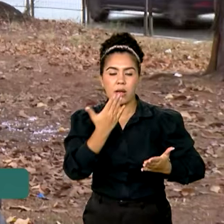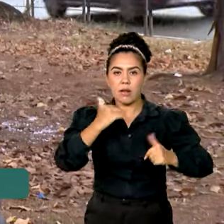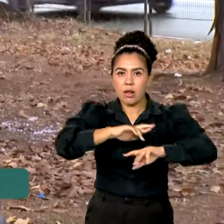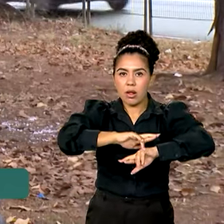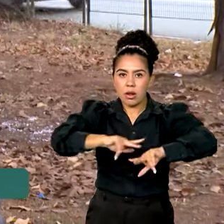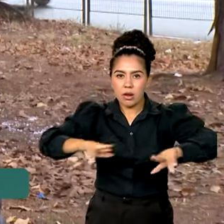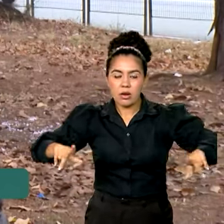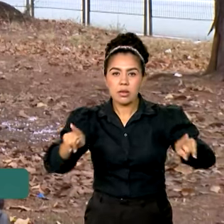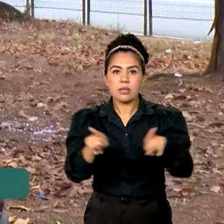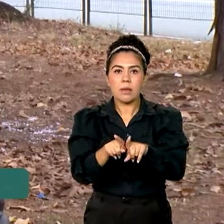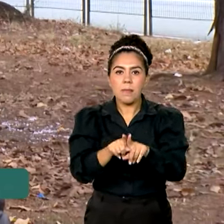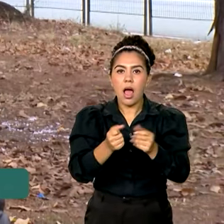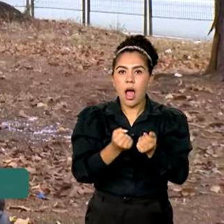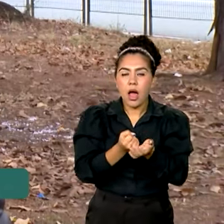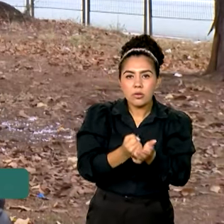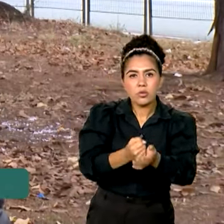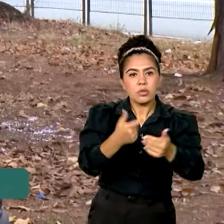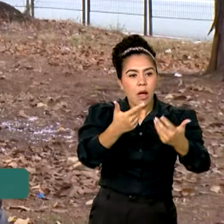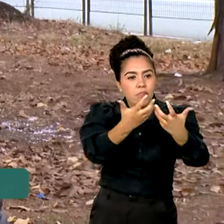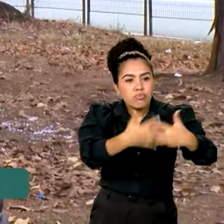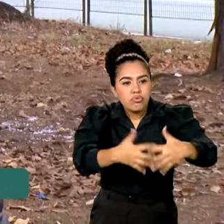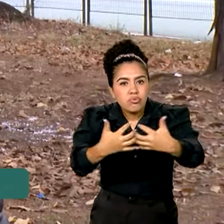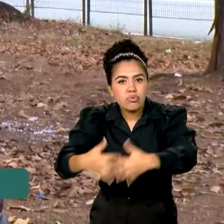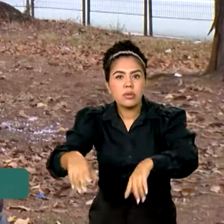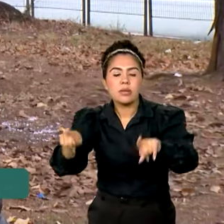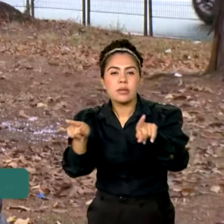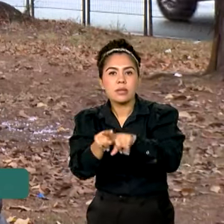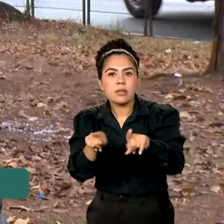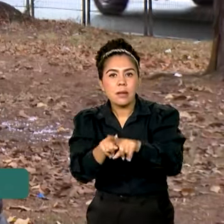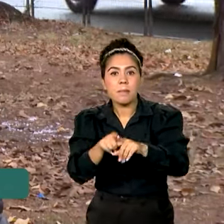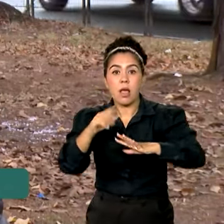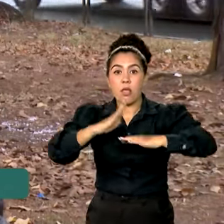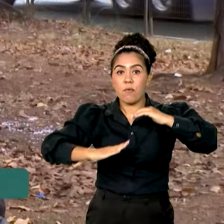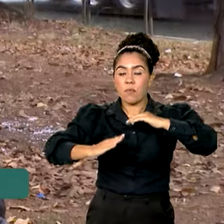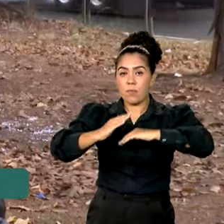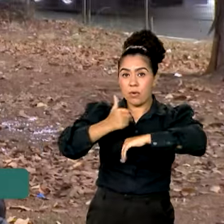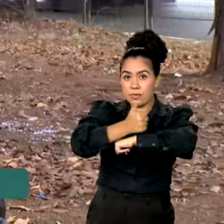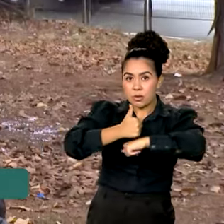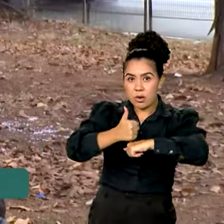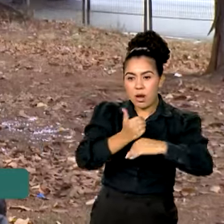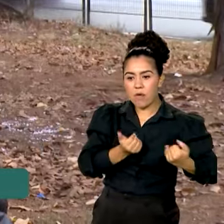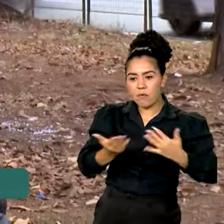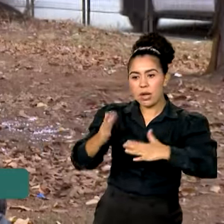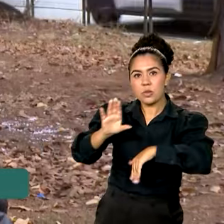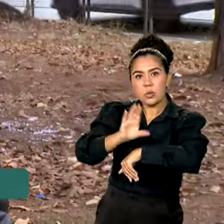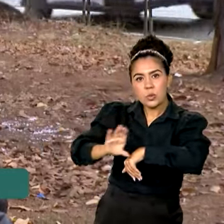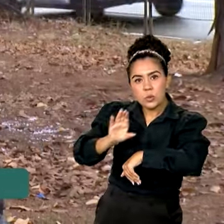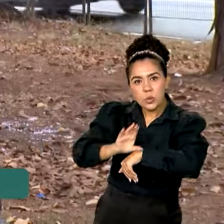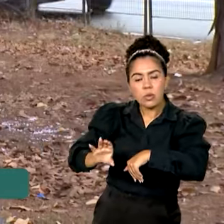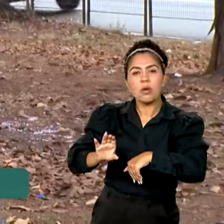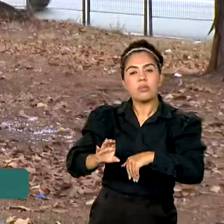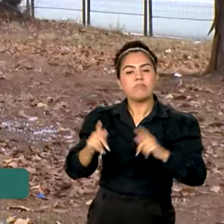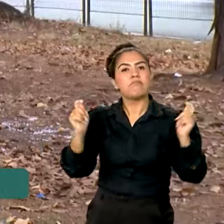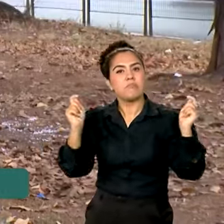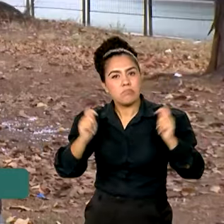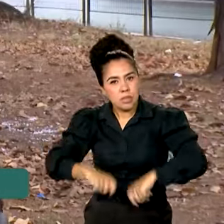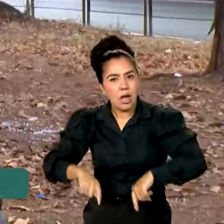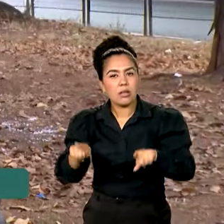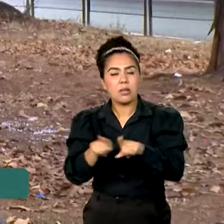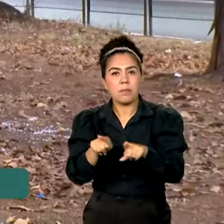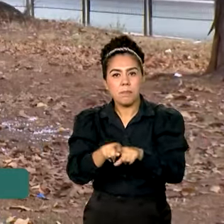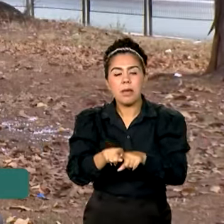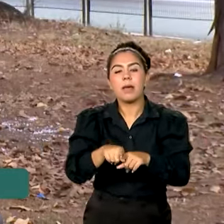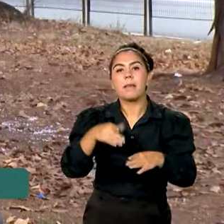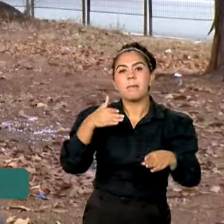no funcionamento e também na formação dos colaboradores dessas cozinhas. Podem participar desse projeto